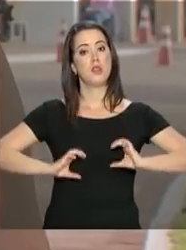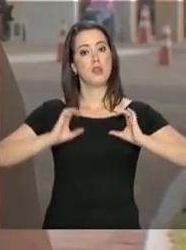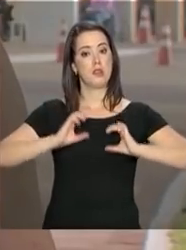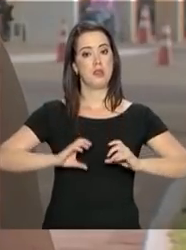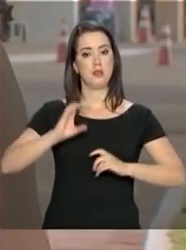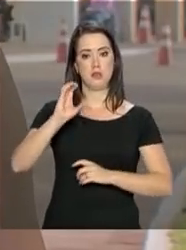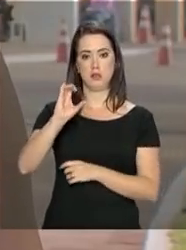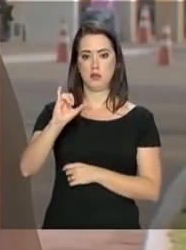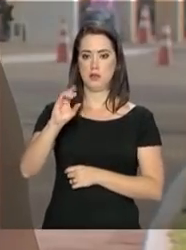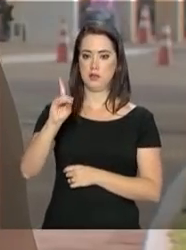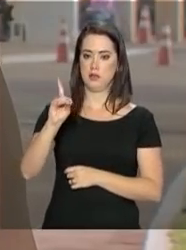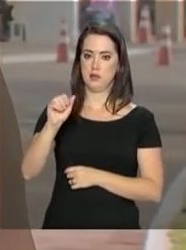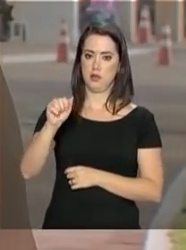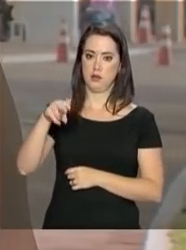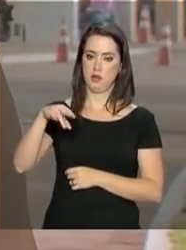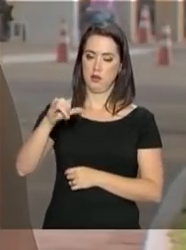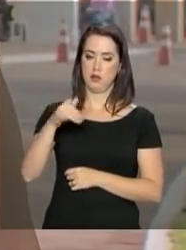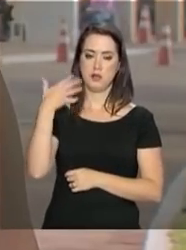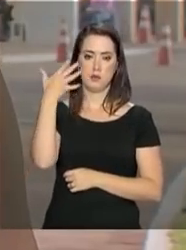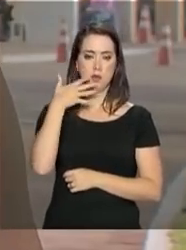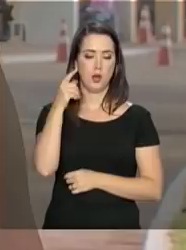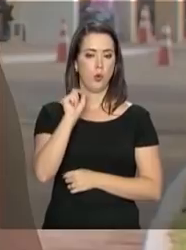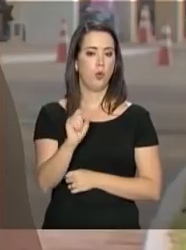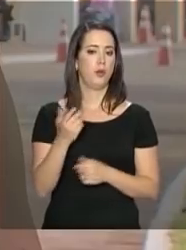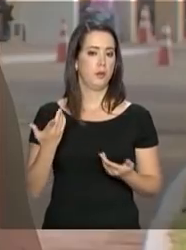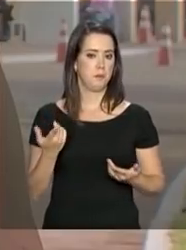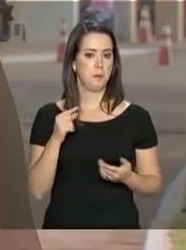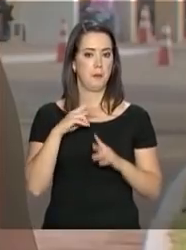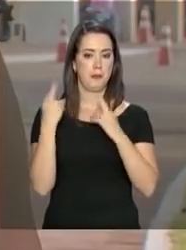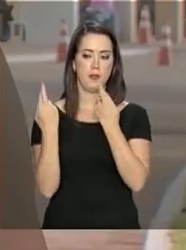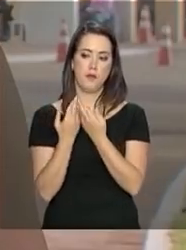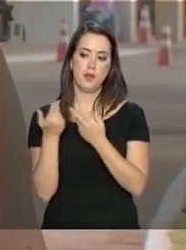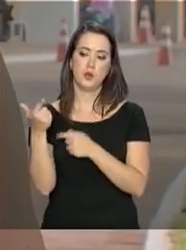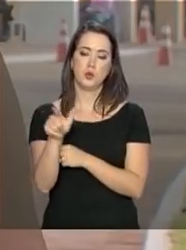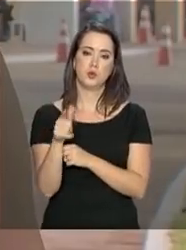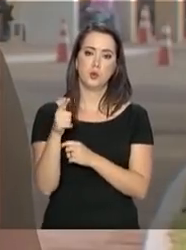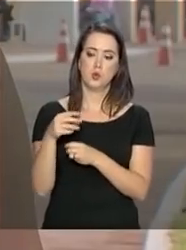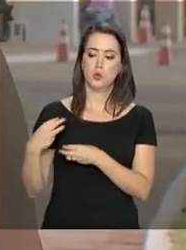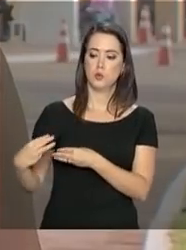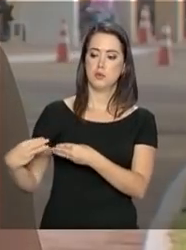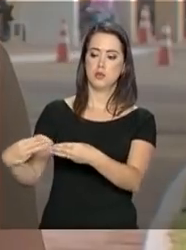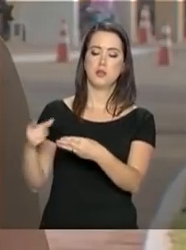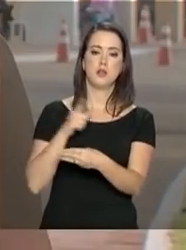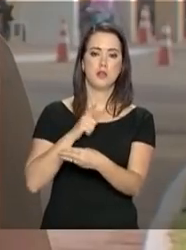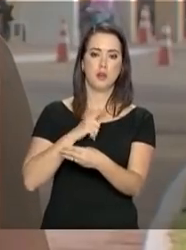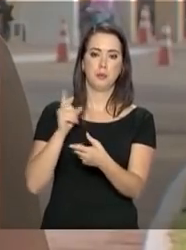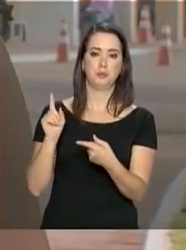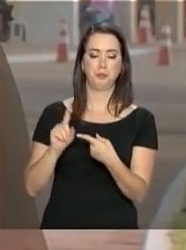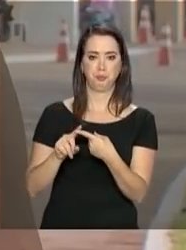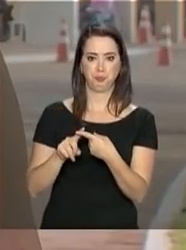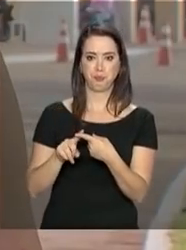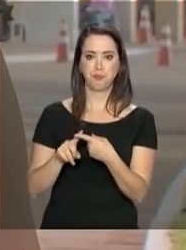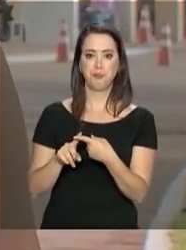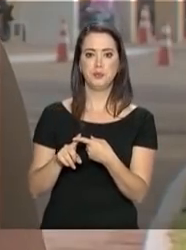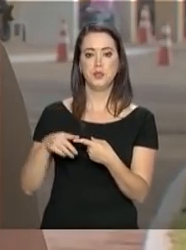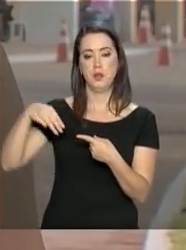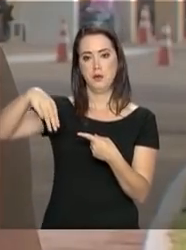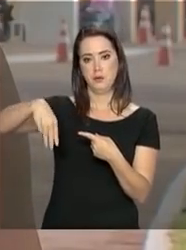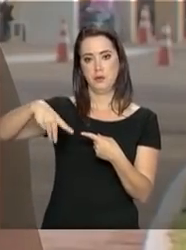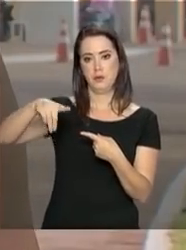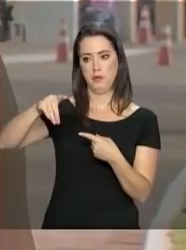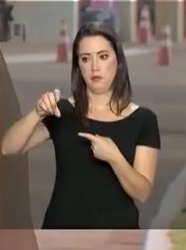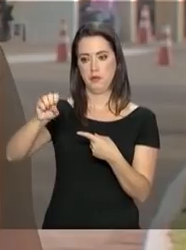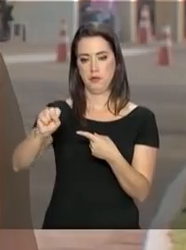como que vai funcionar essa nova pasta. Ela vai reunir outros ministérios existentes, que são o Desenvolvimento